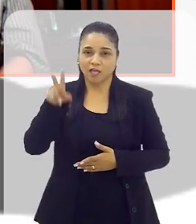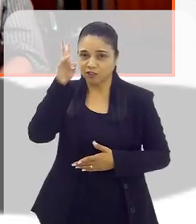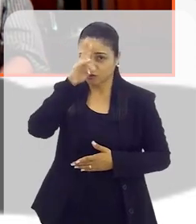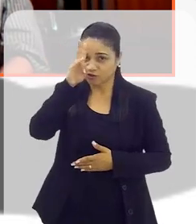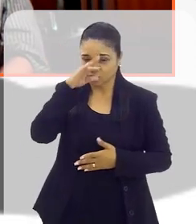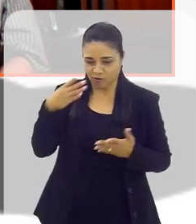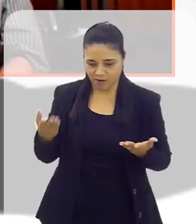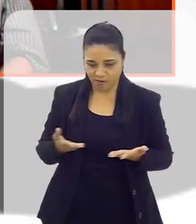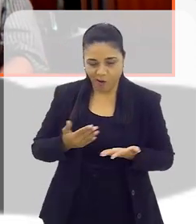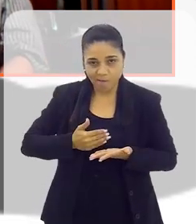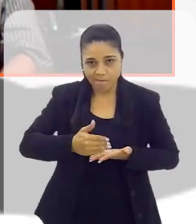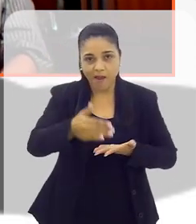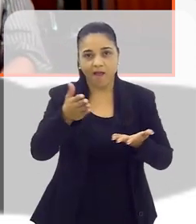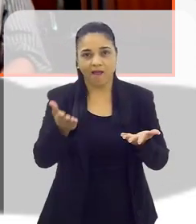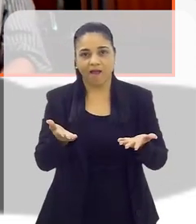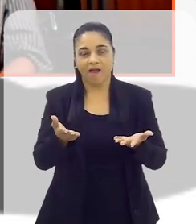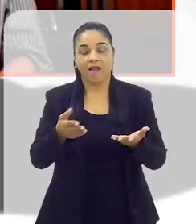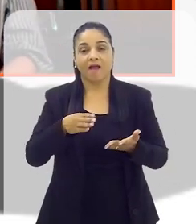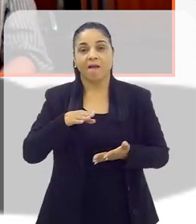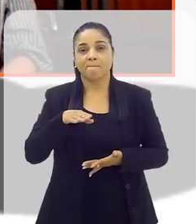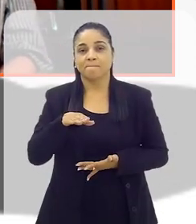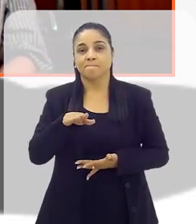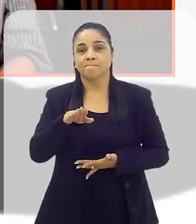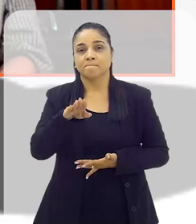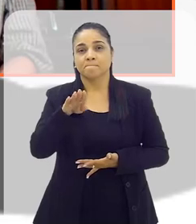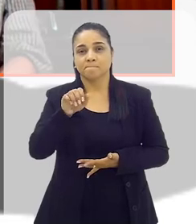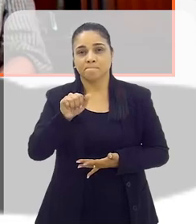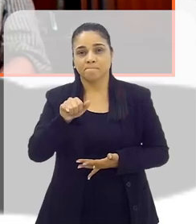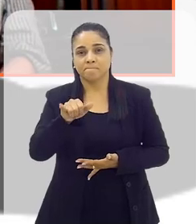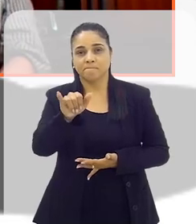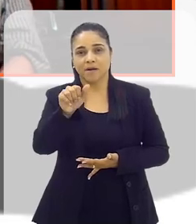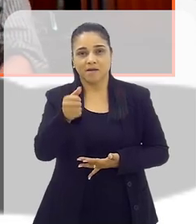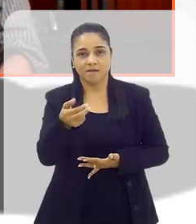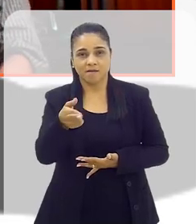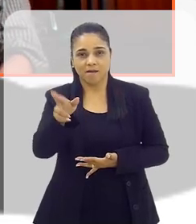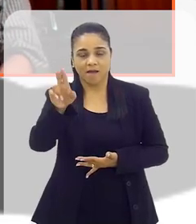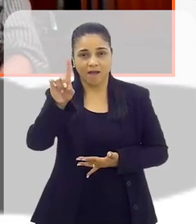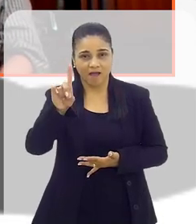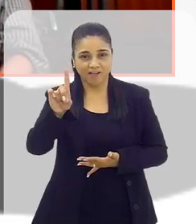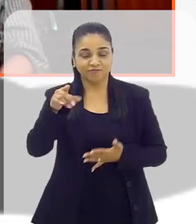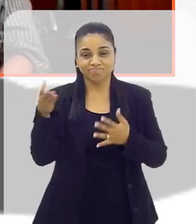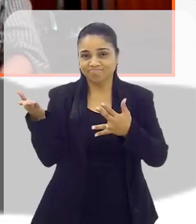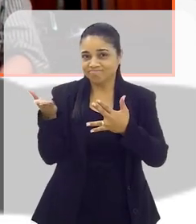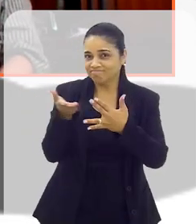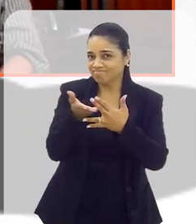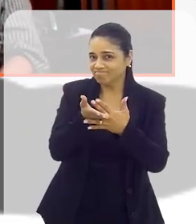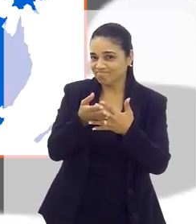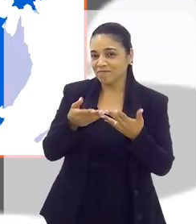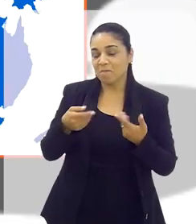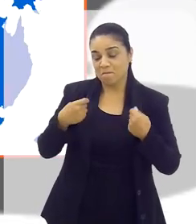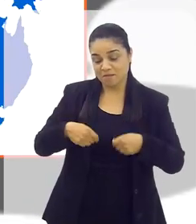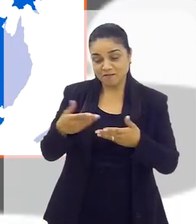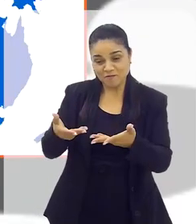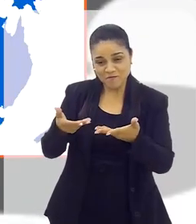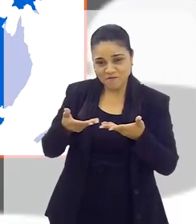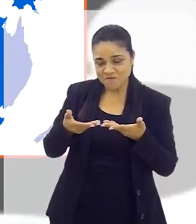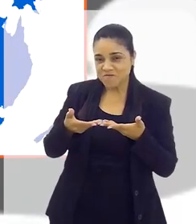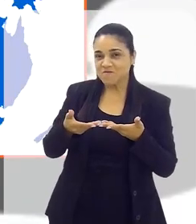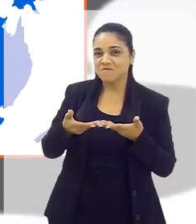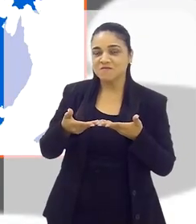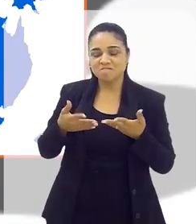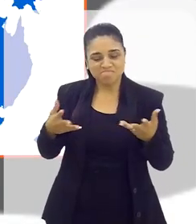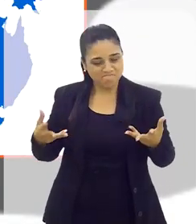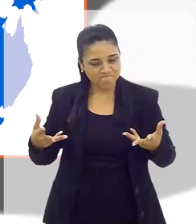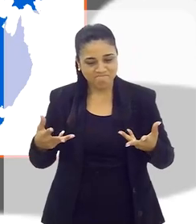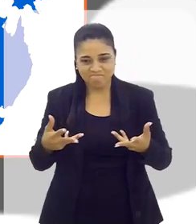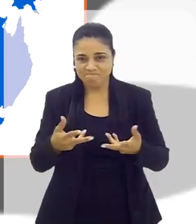na história a partir desse segundo. E, Baiar, eu tenho que fazer esse convite rápido a você para nós irmos para um breve intervalo, embora eu não queira,